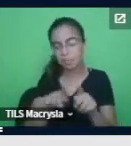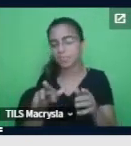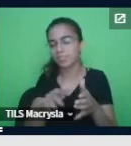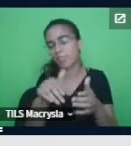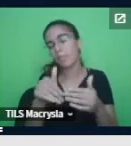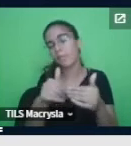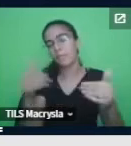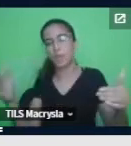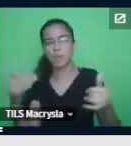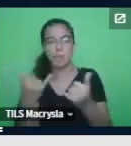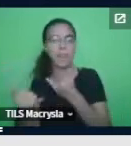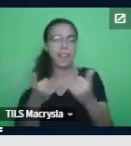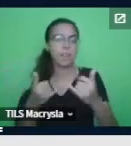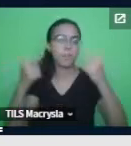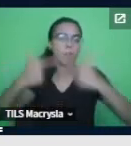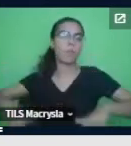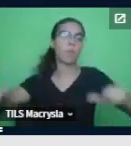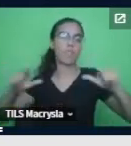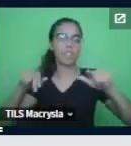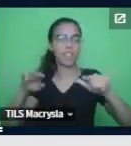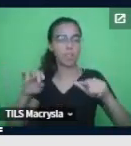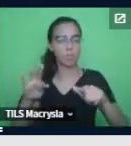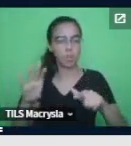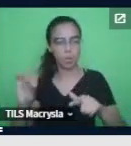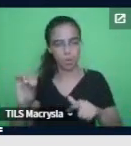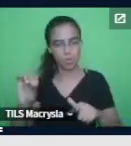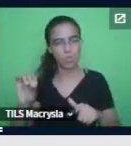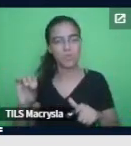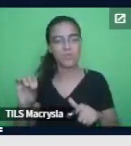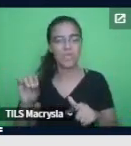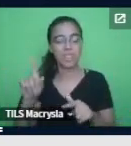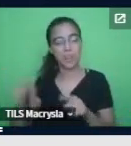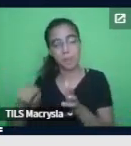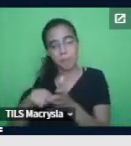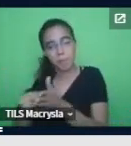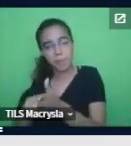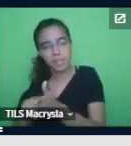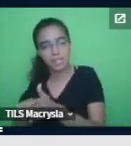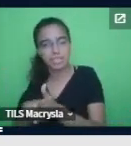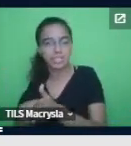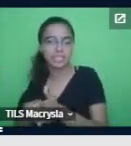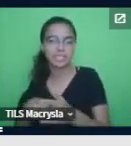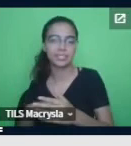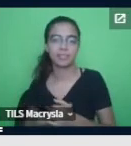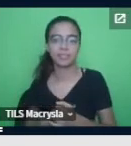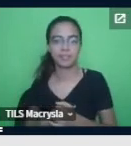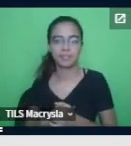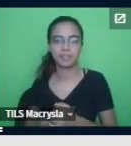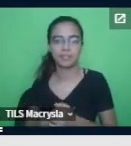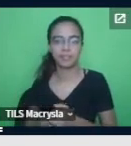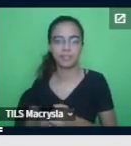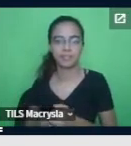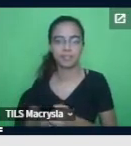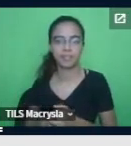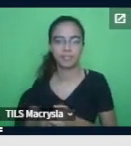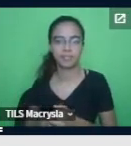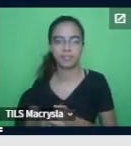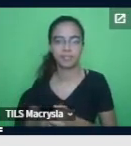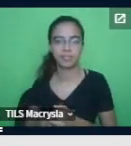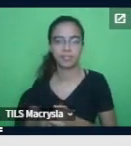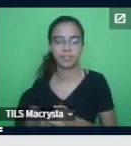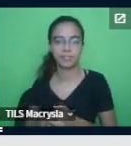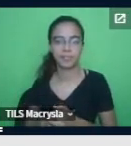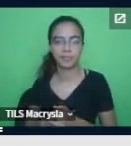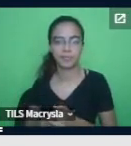bases em aspectos comportamentais para que a pesquisa pudesse ocorrer, e para que depois eu pudesse